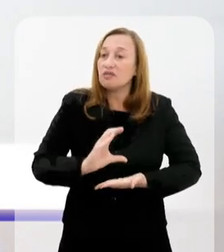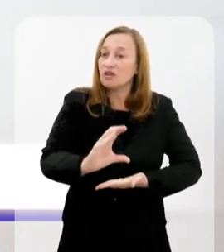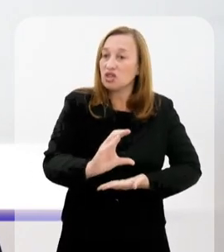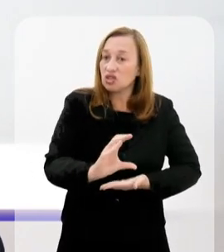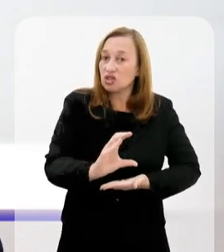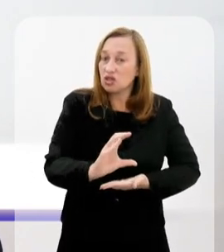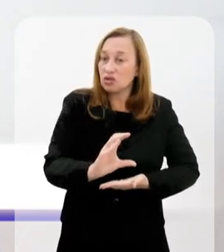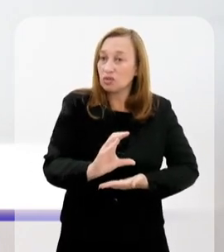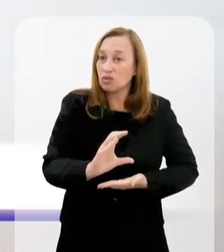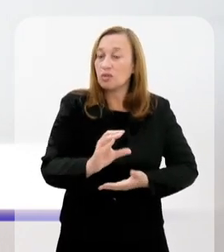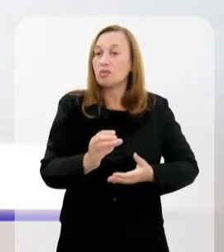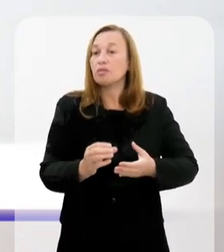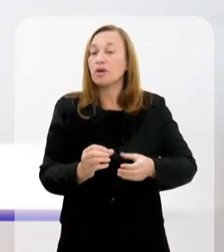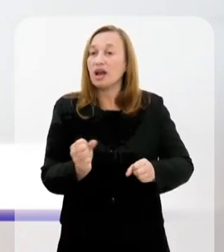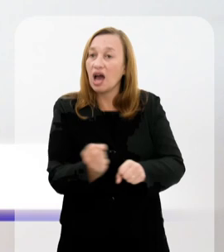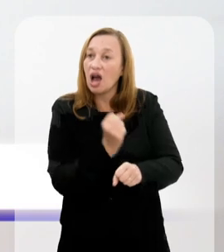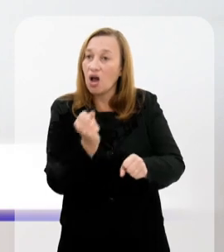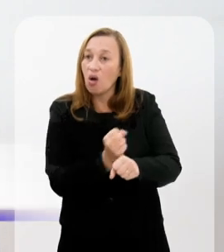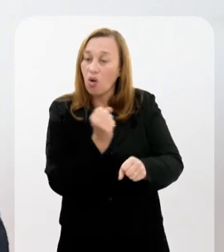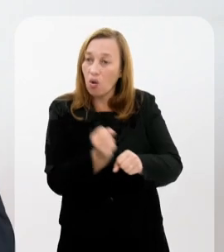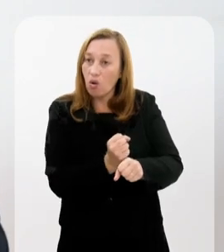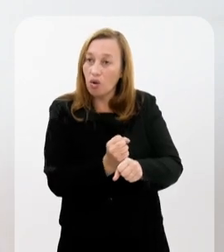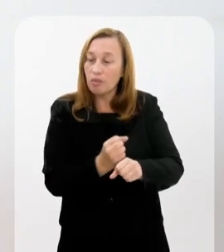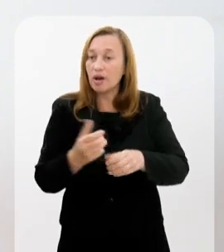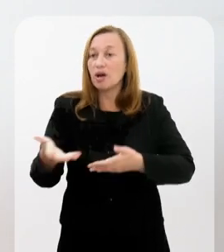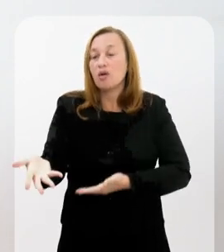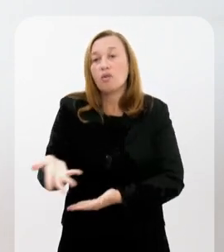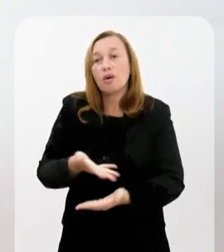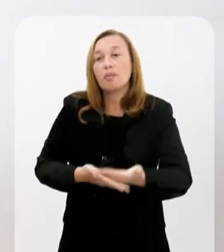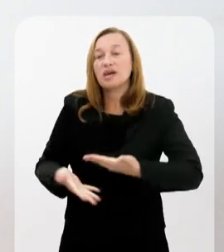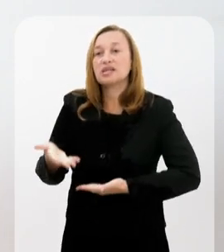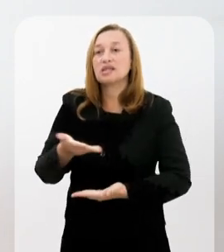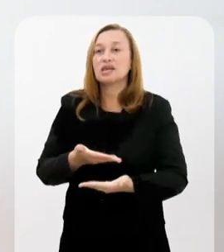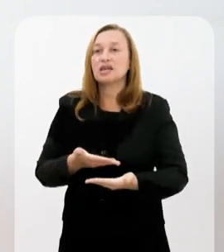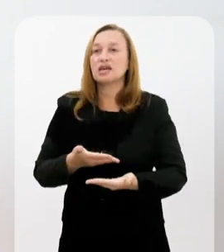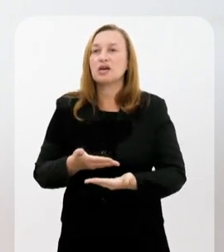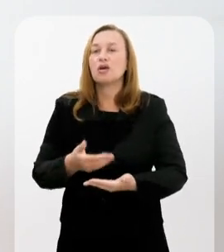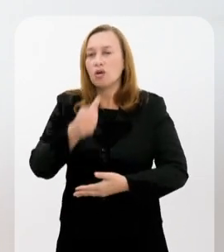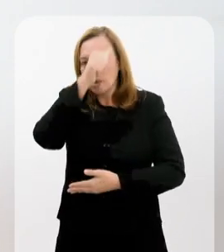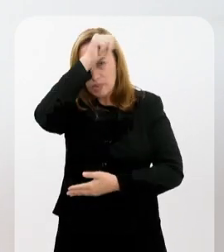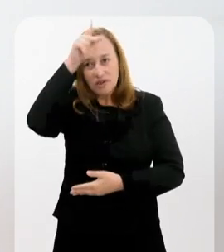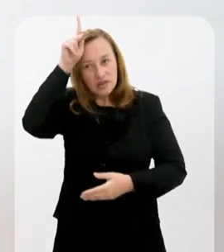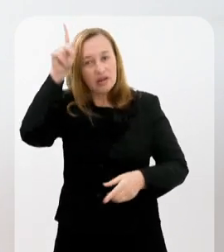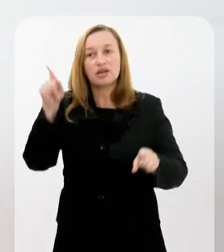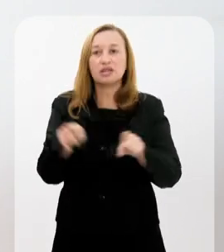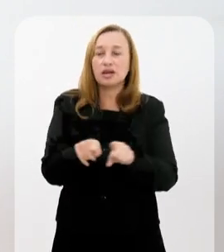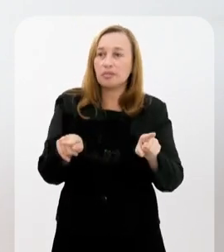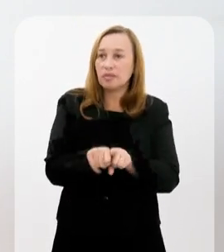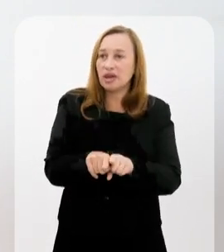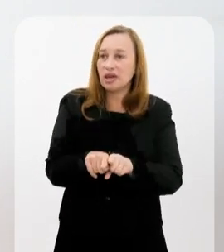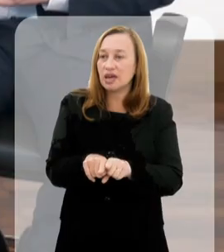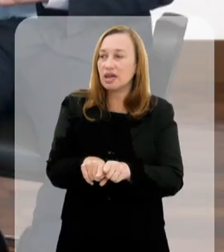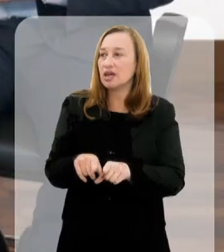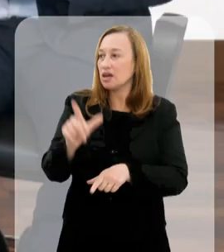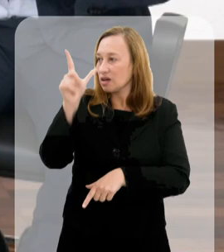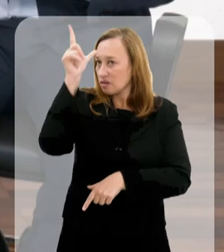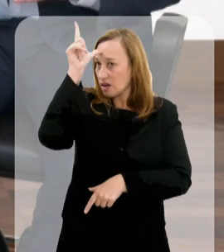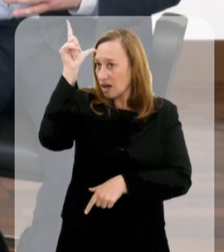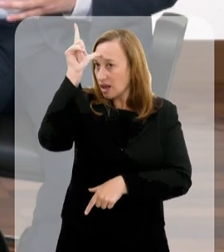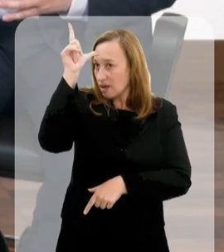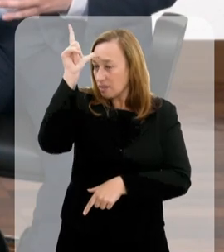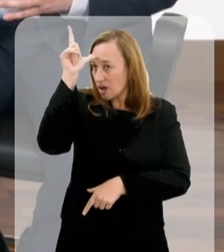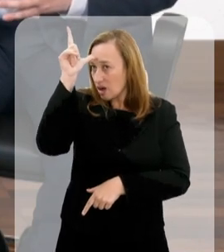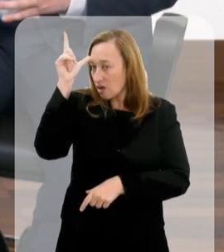construção da sede definitiva. Uma parceria com a prefeitura, a gente está fazendo também o Complexo do Alemão, né? Um